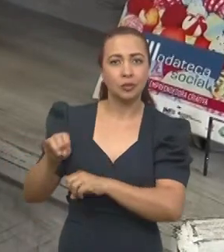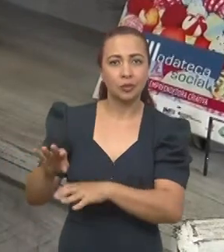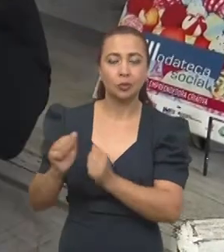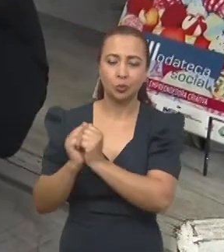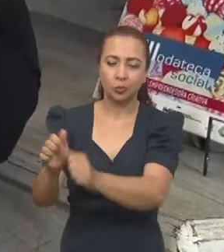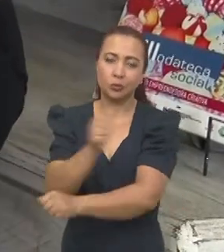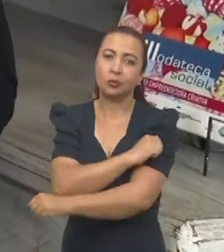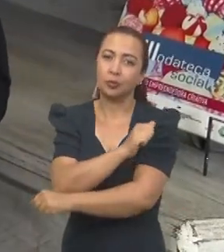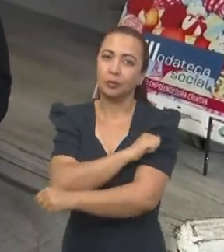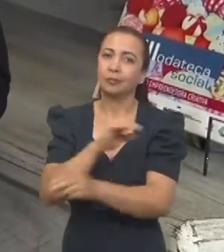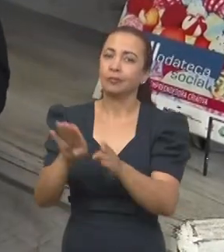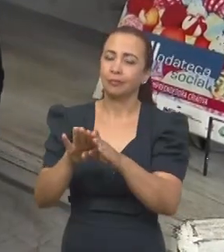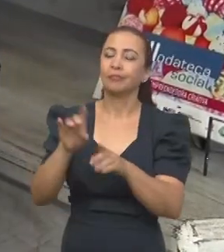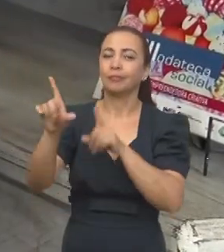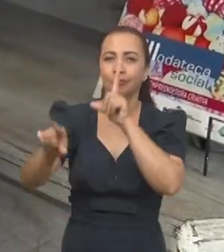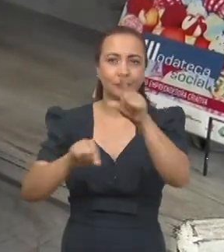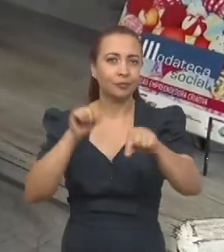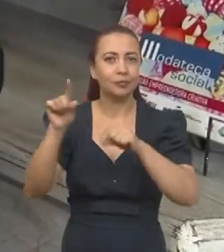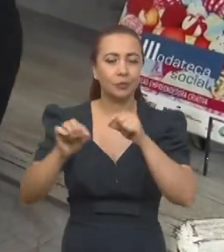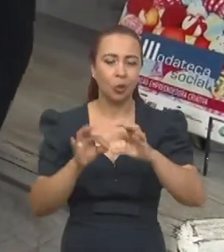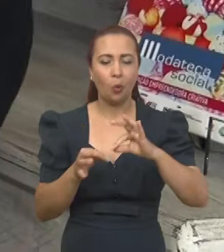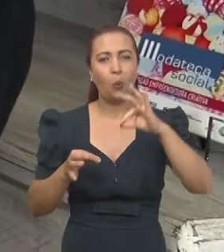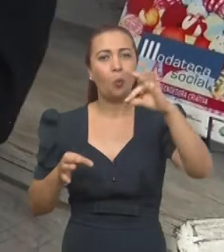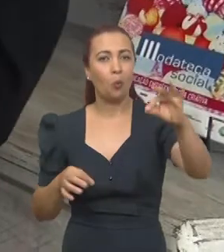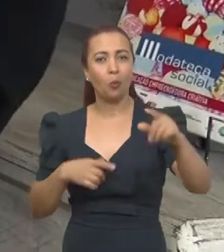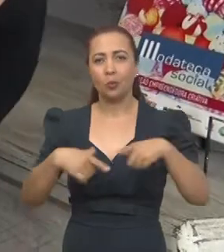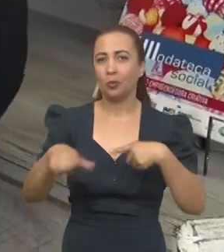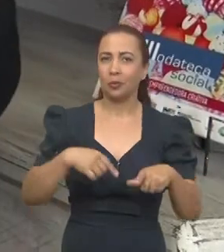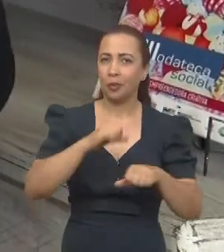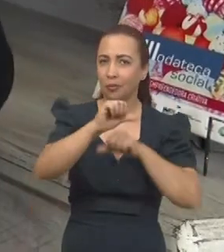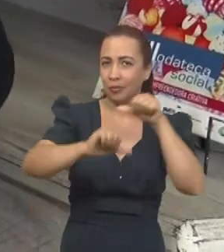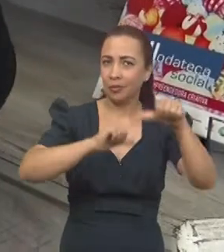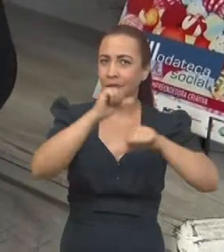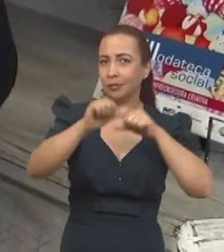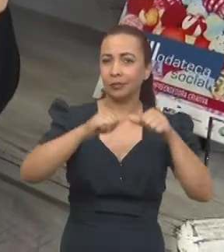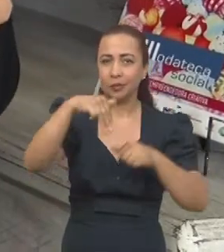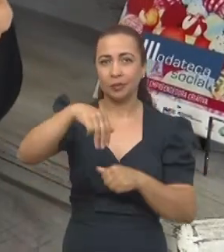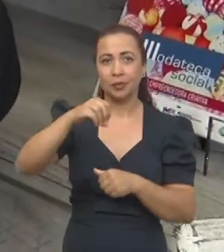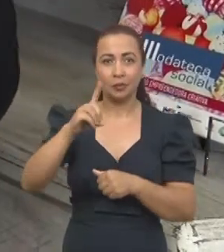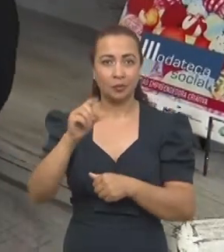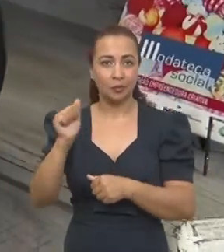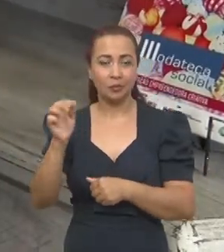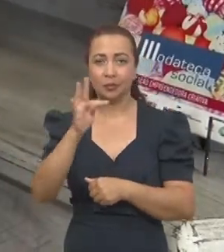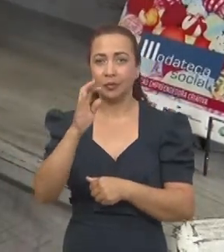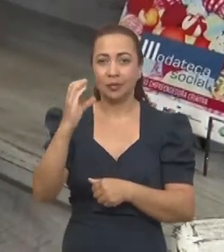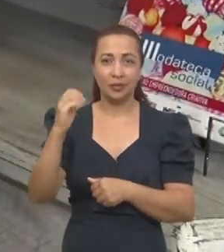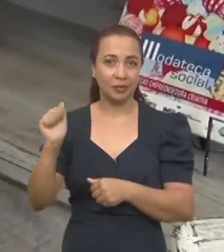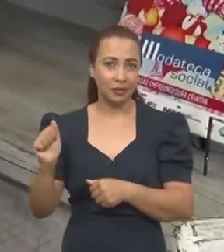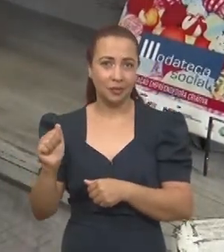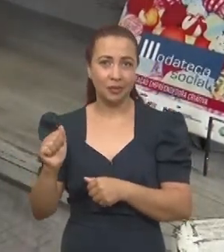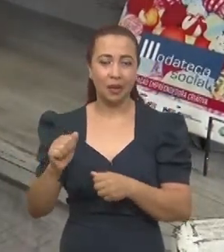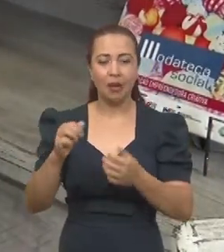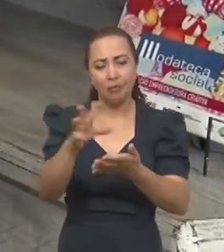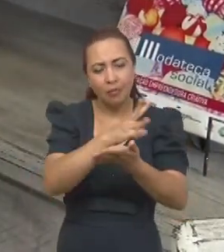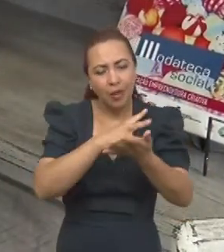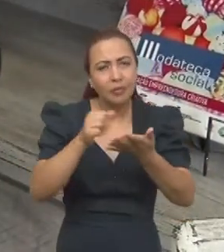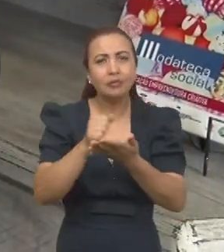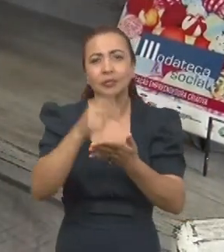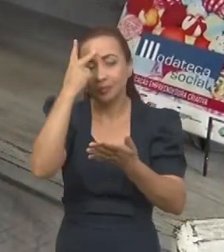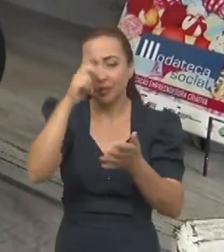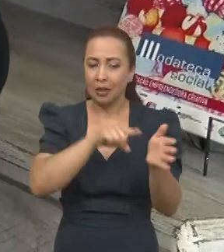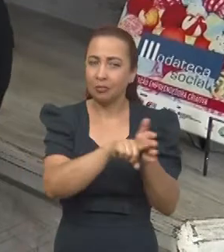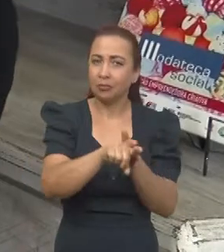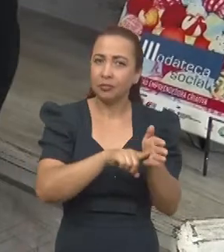os alunos, e também vamos colhendo, ao longo das ações que são desenvolvidas na Moda Teca, material para pesquisa,